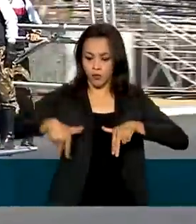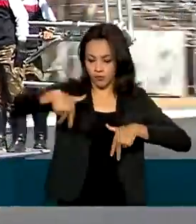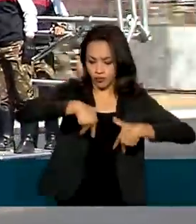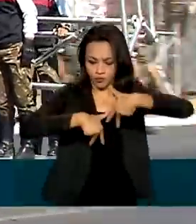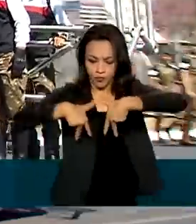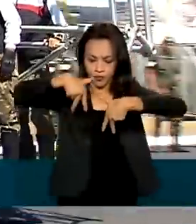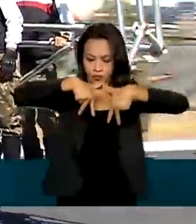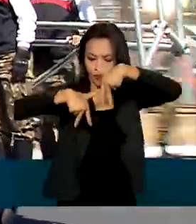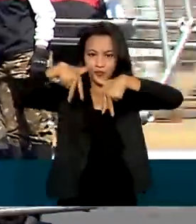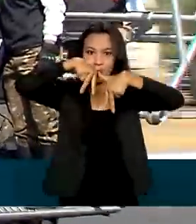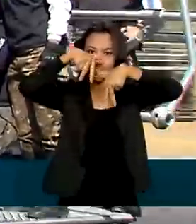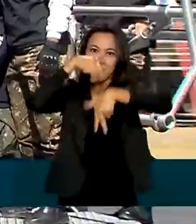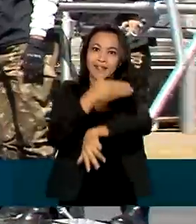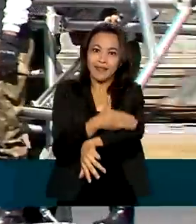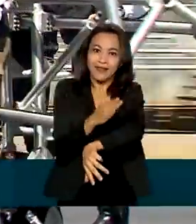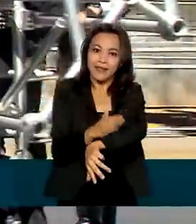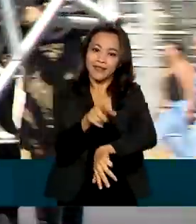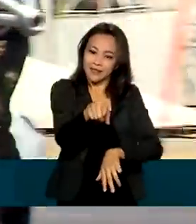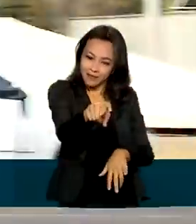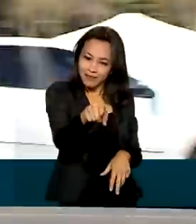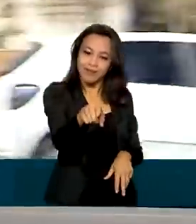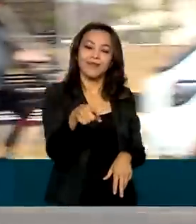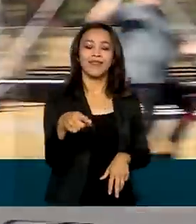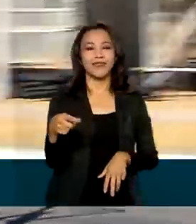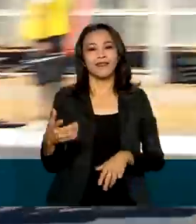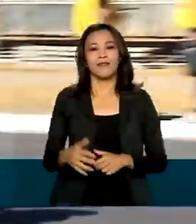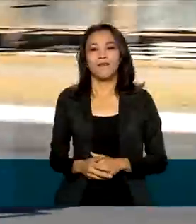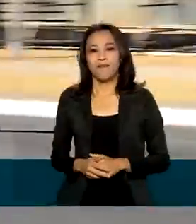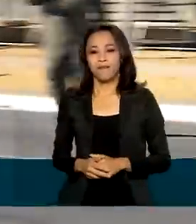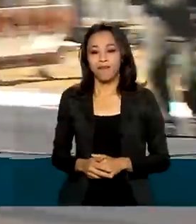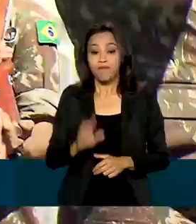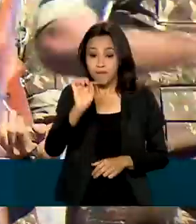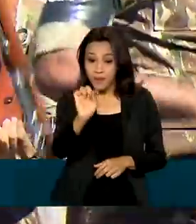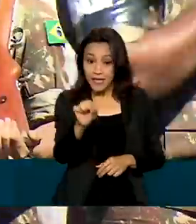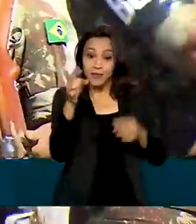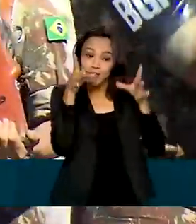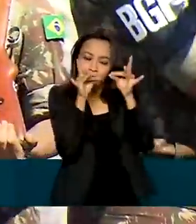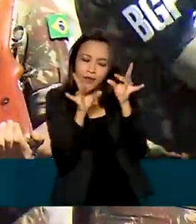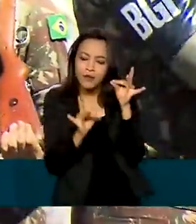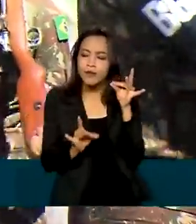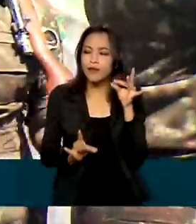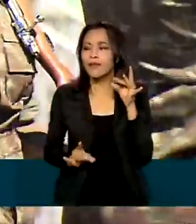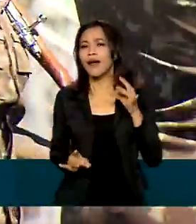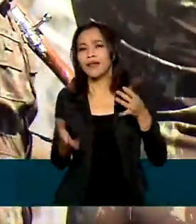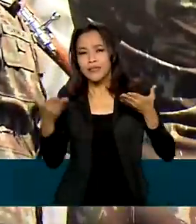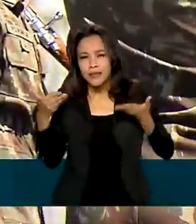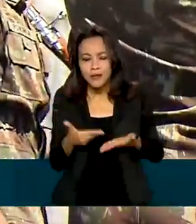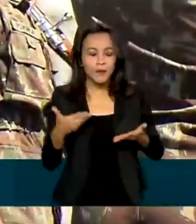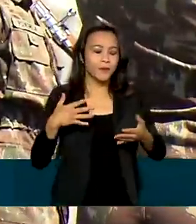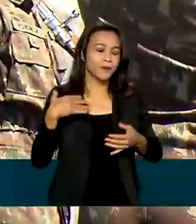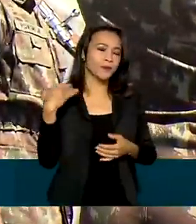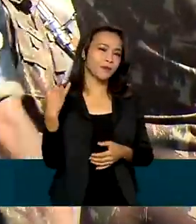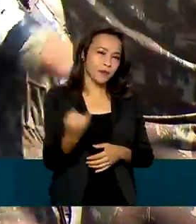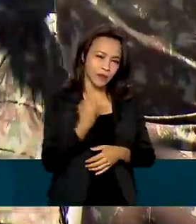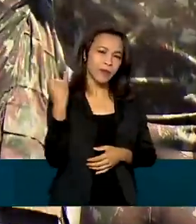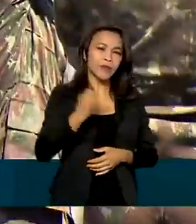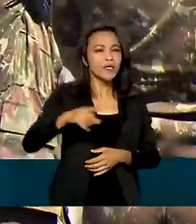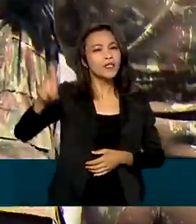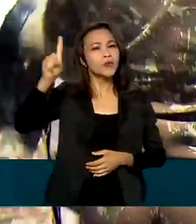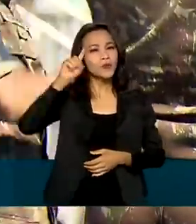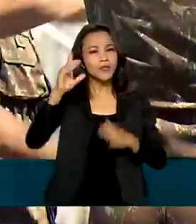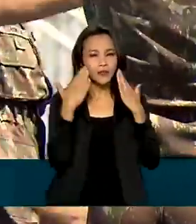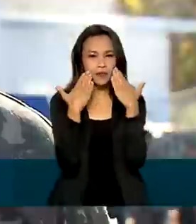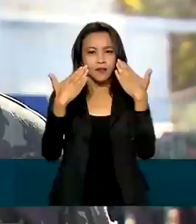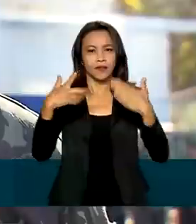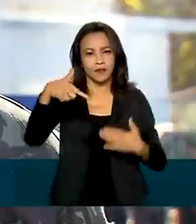humana deu sua volta para reforçar o equilíbrio. Detalhes que vão fazer a diferença no desfile de 7